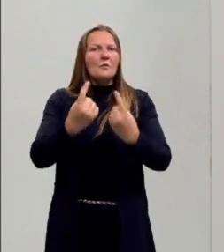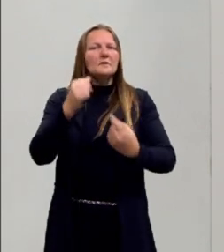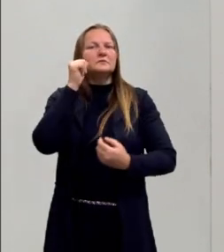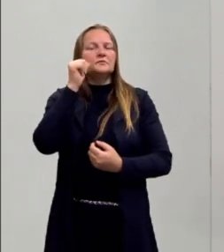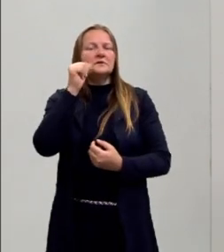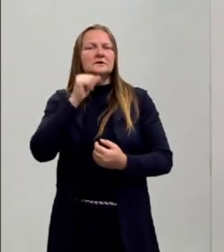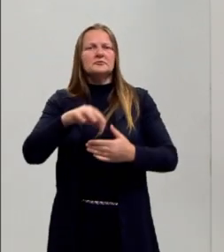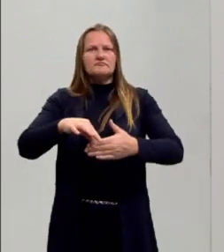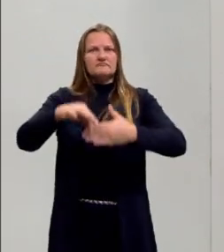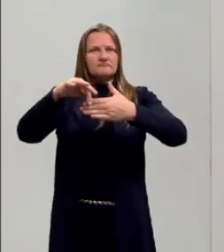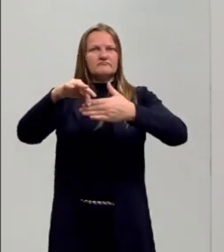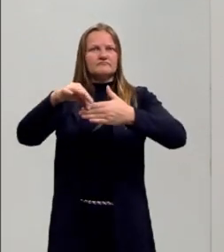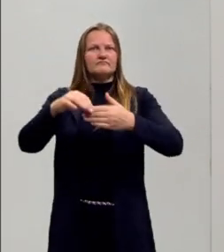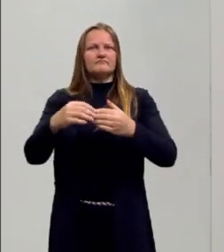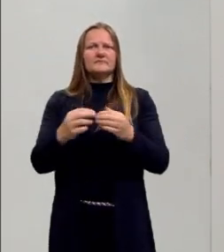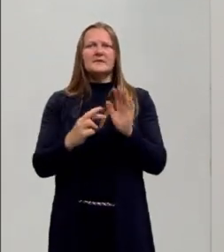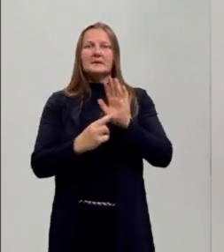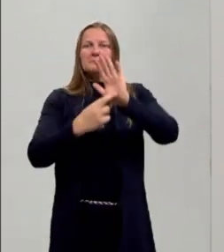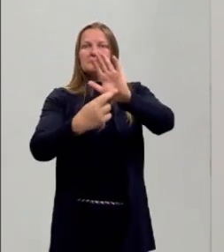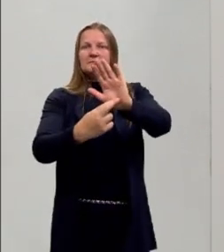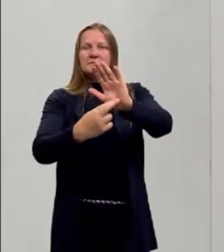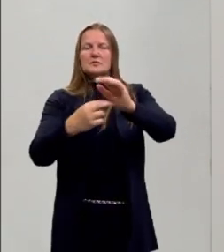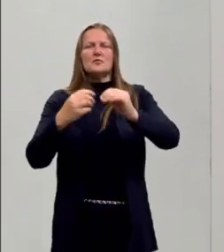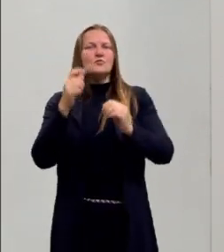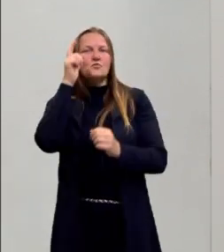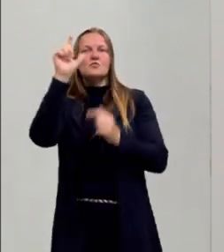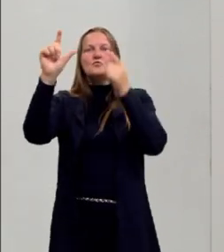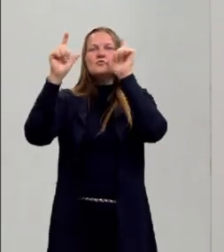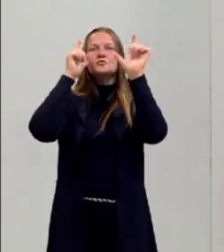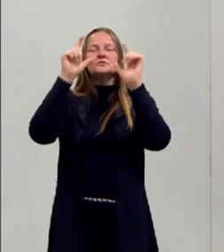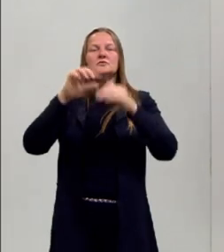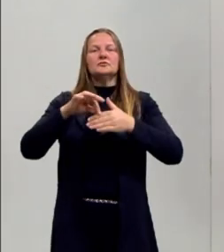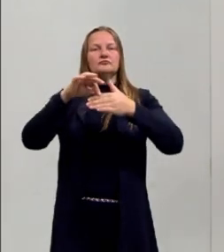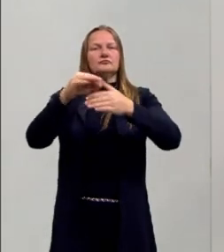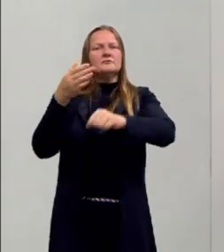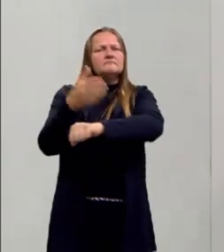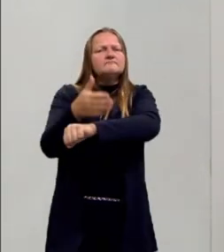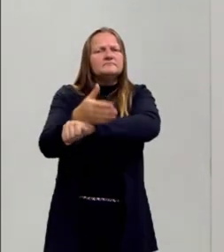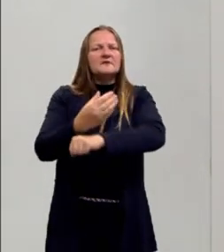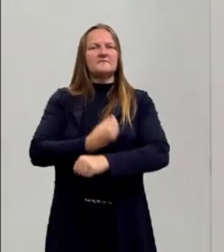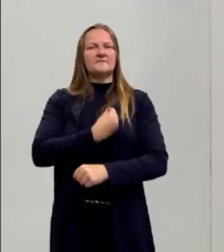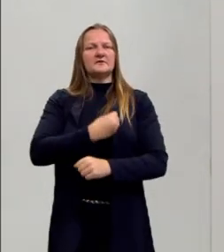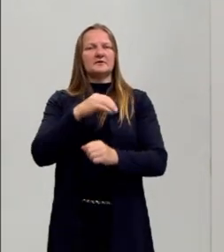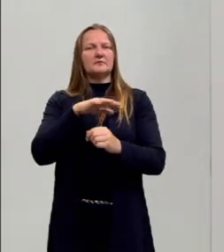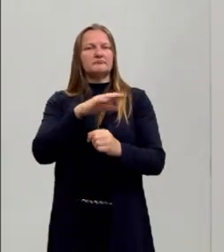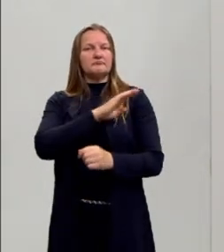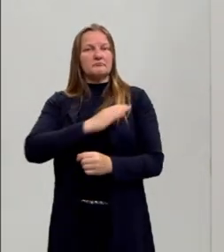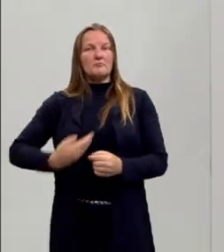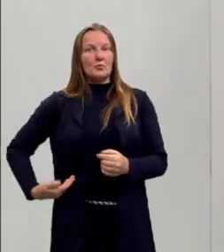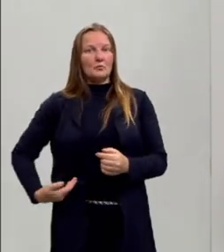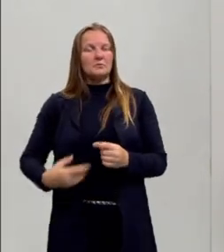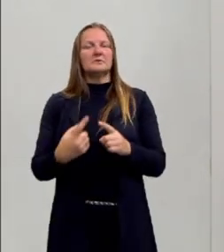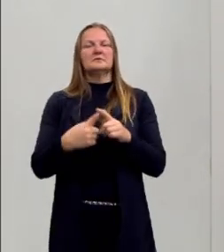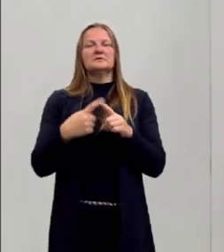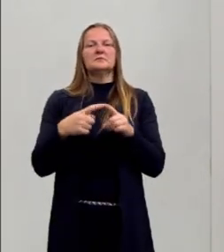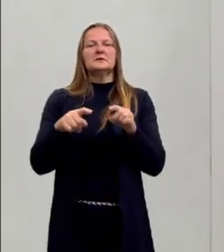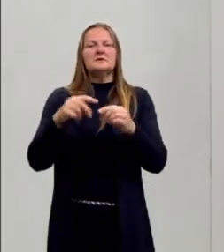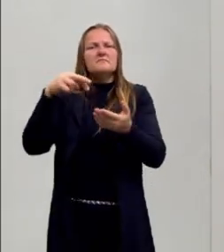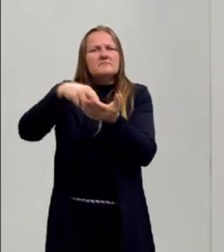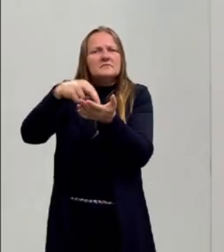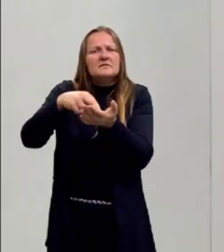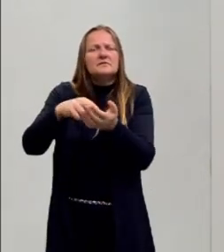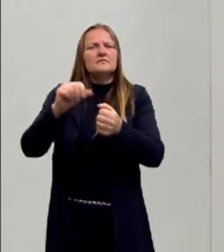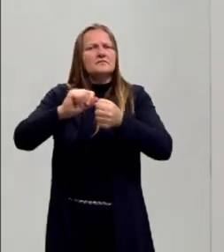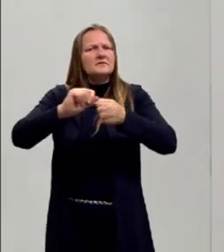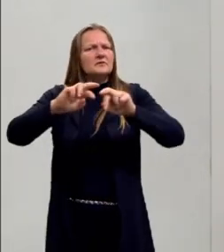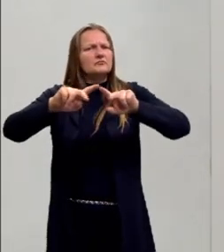que conseguiram, de alguma forma, participar da vida pública, conseguiram realizar alguns